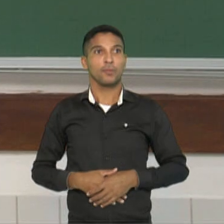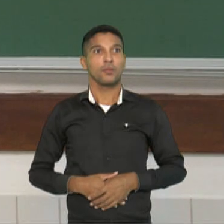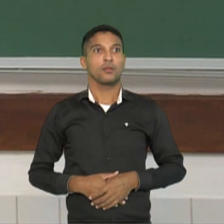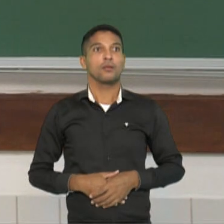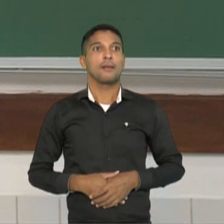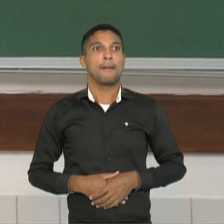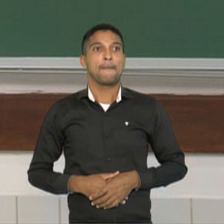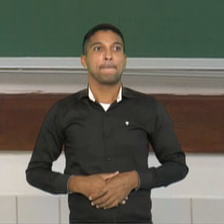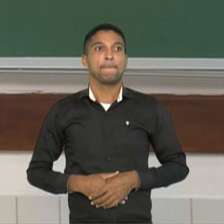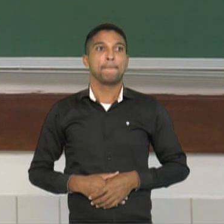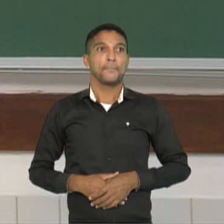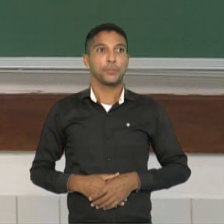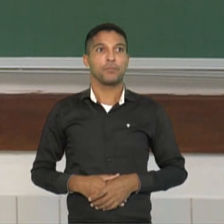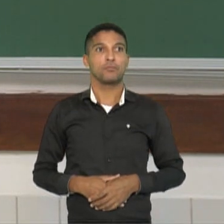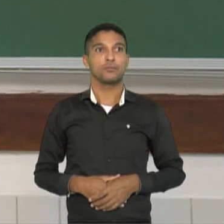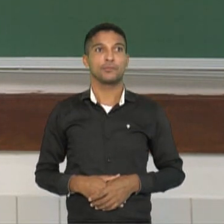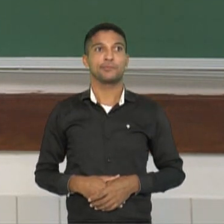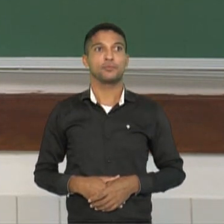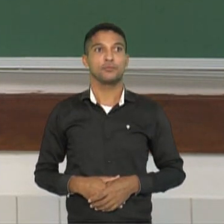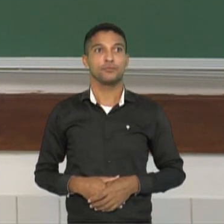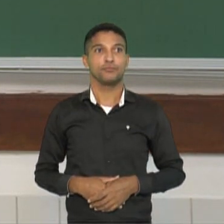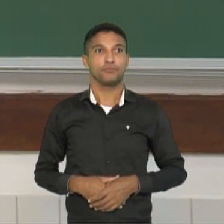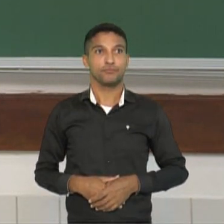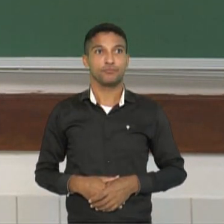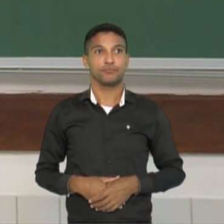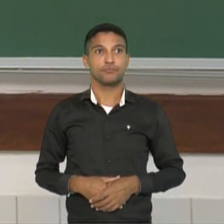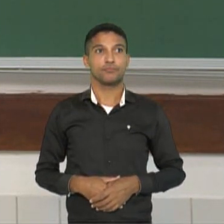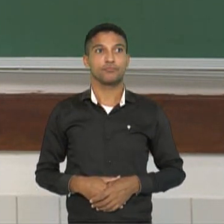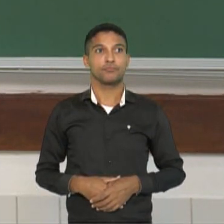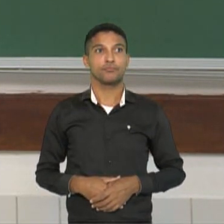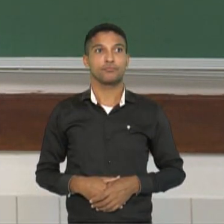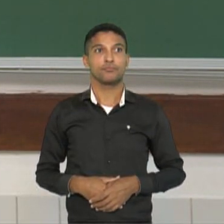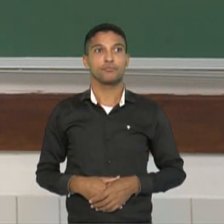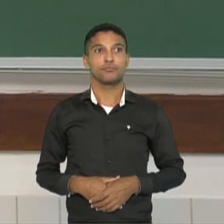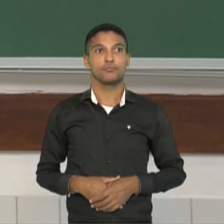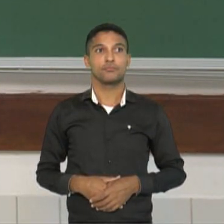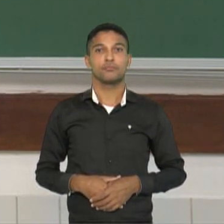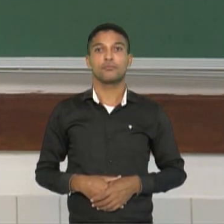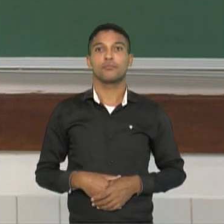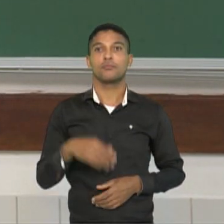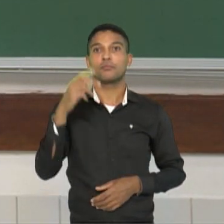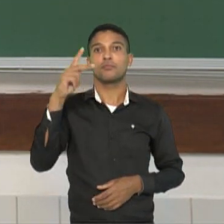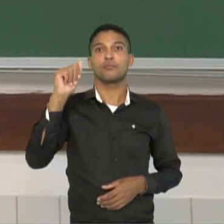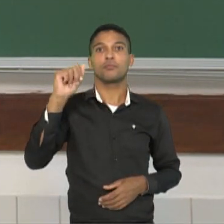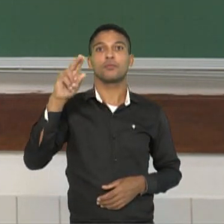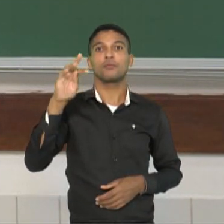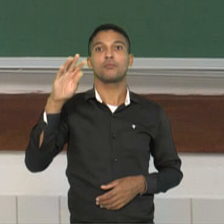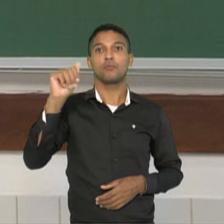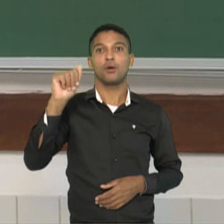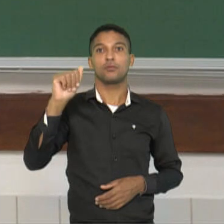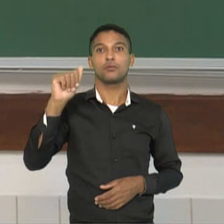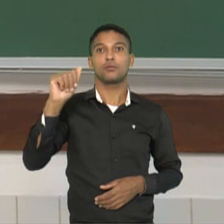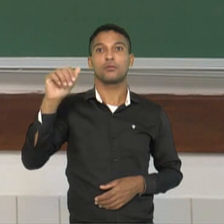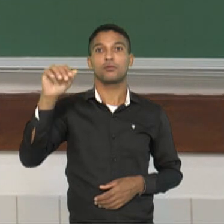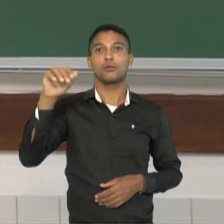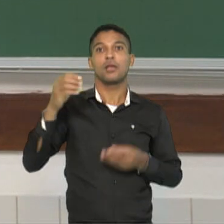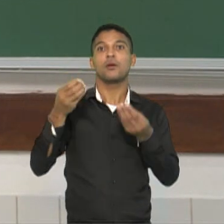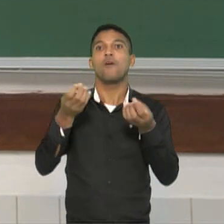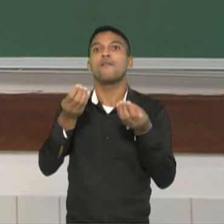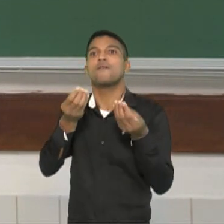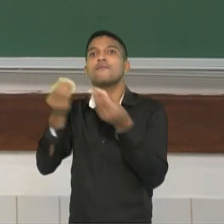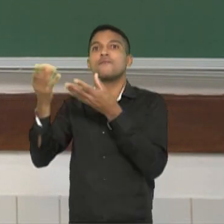além de não haver esse investimento no setor terciário, nós continuamos exportando produtos muito simples a nível